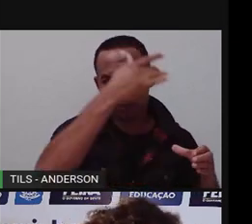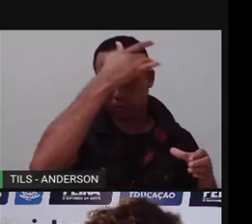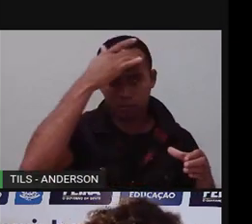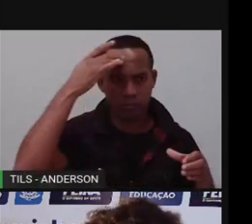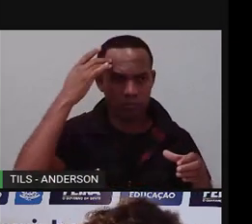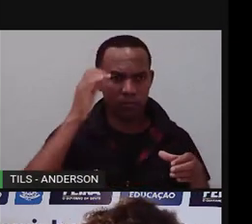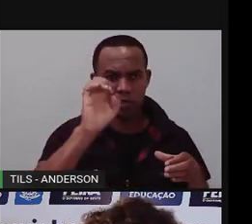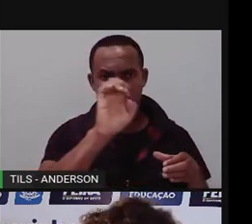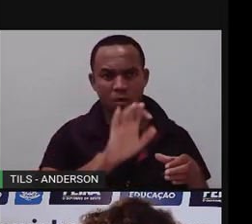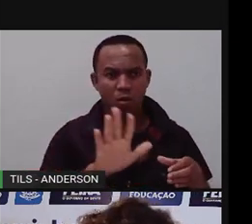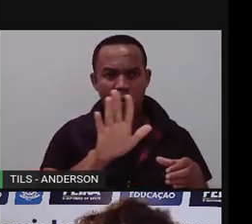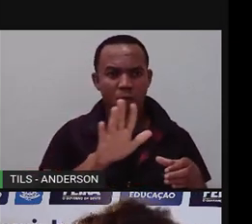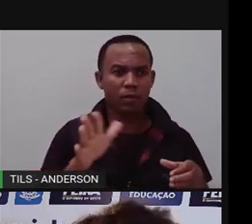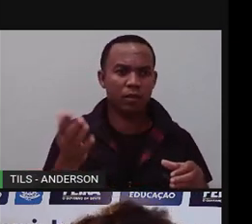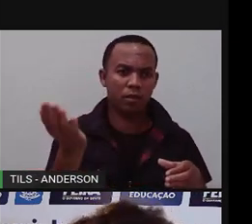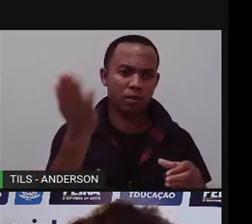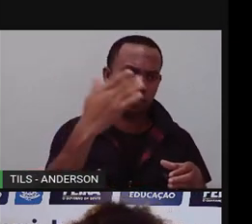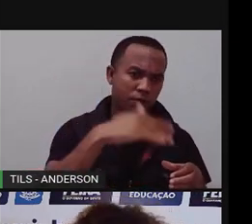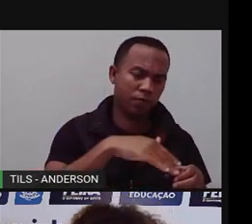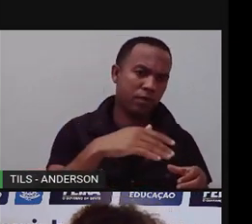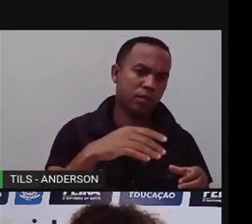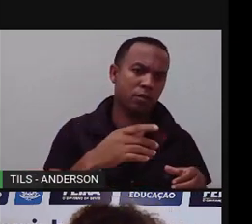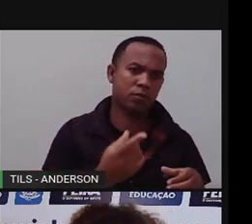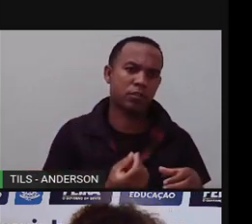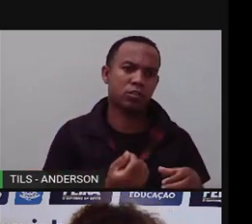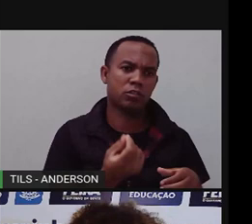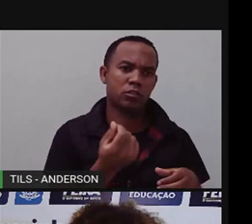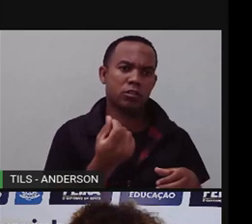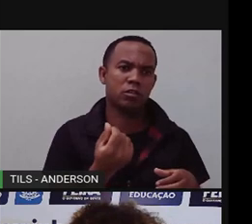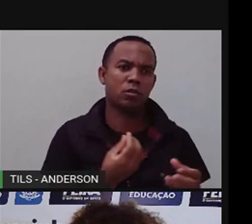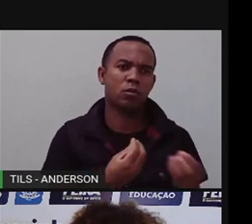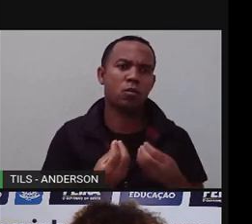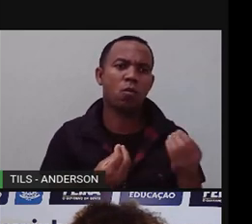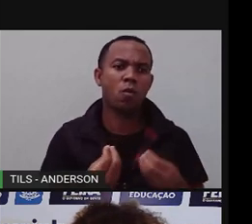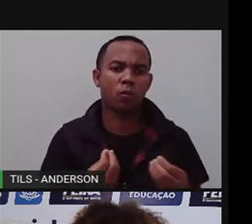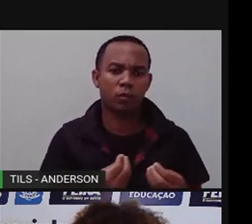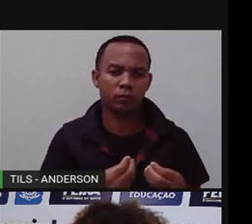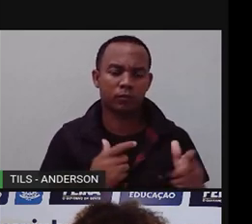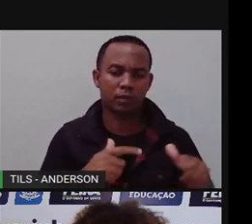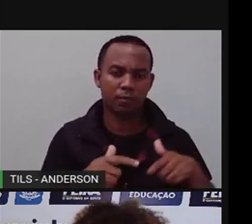que recebiam valor desse inferior. Então, assim,